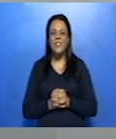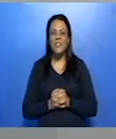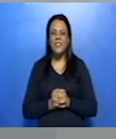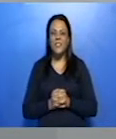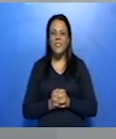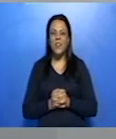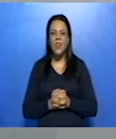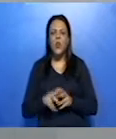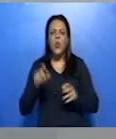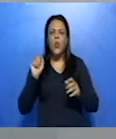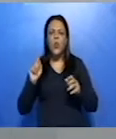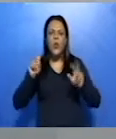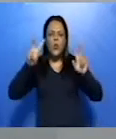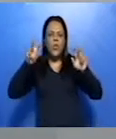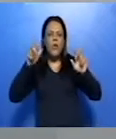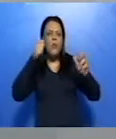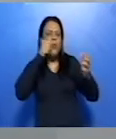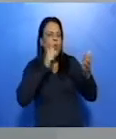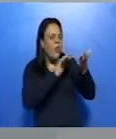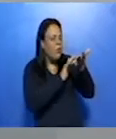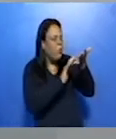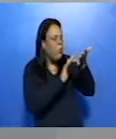A Cartomante, Machado de Assis.